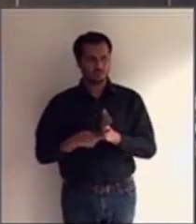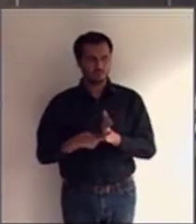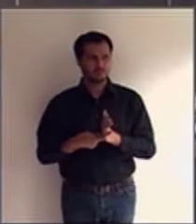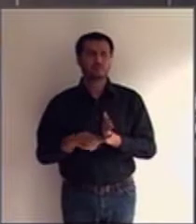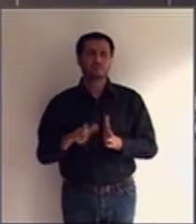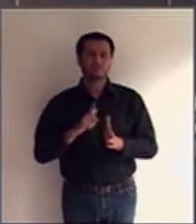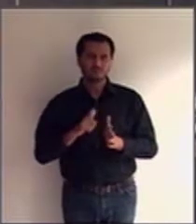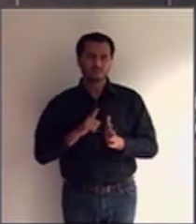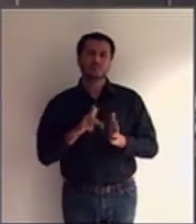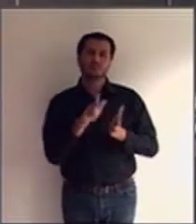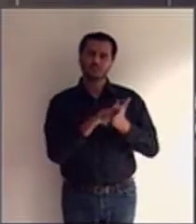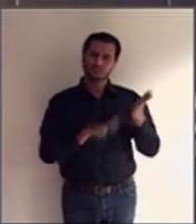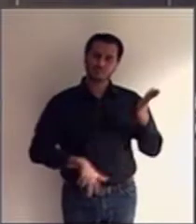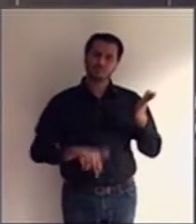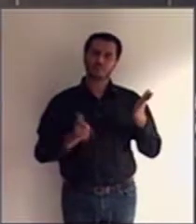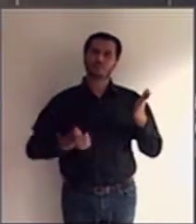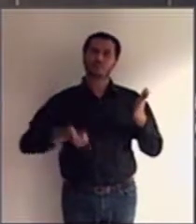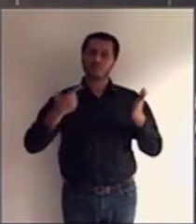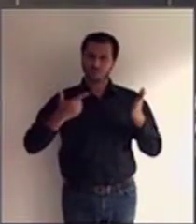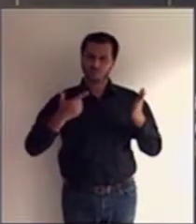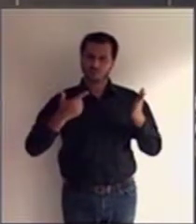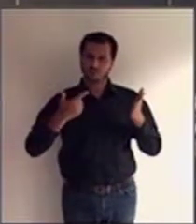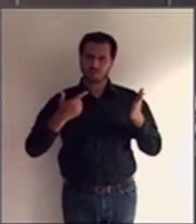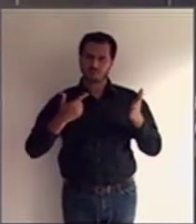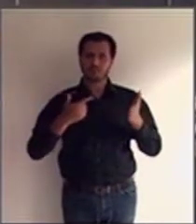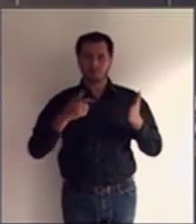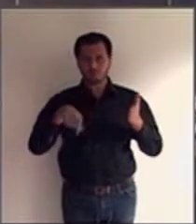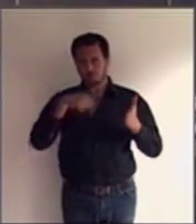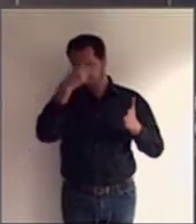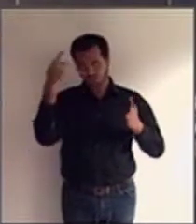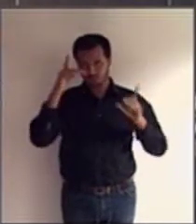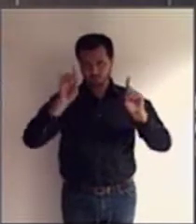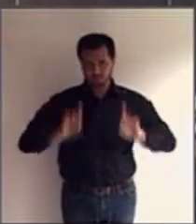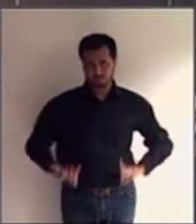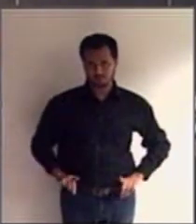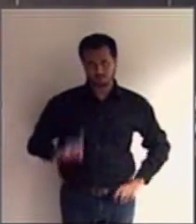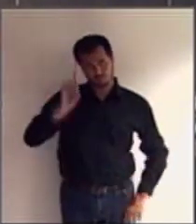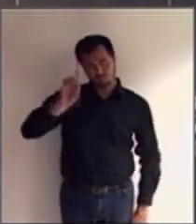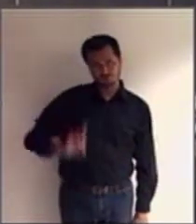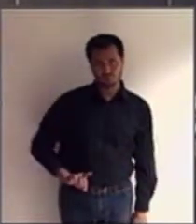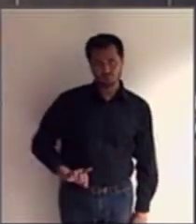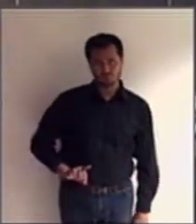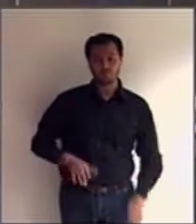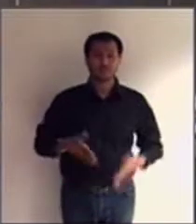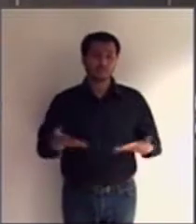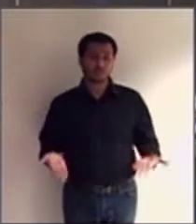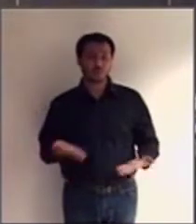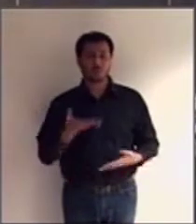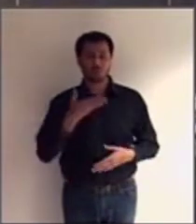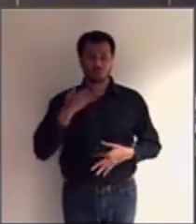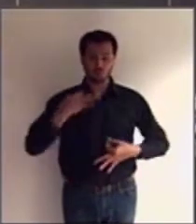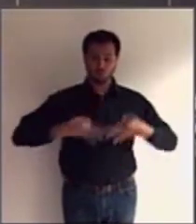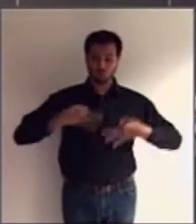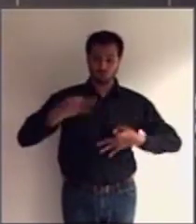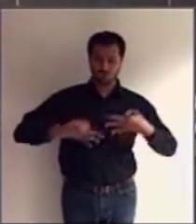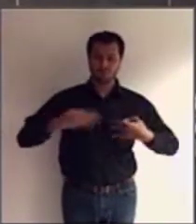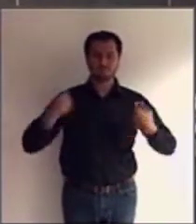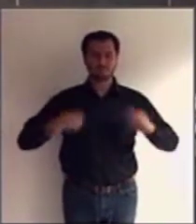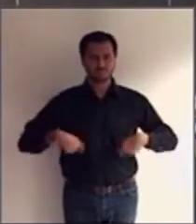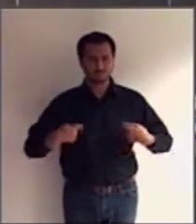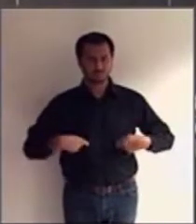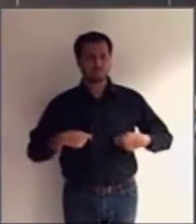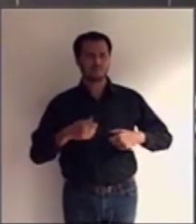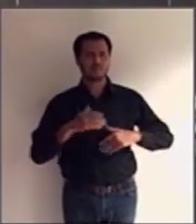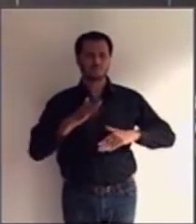respaldo no artigo 12 da Convenção sobre os Direitos da Pessoa com Deficiência. Então, o juiz ele deve estar amparado por